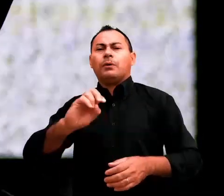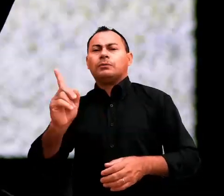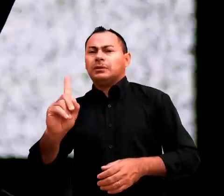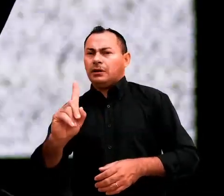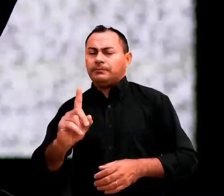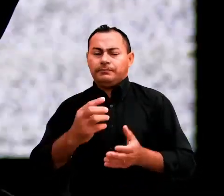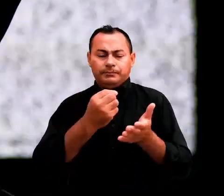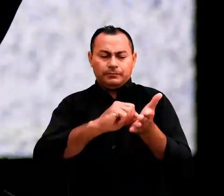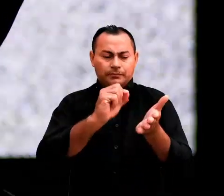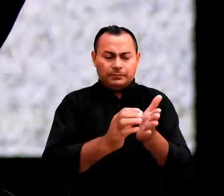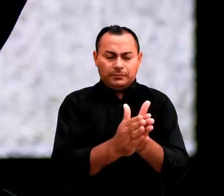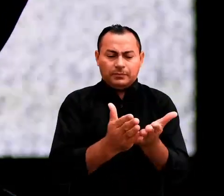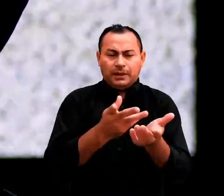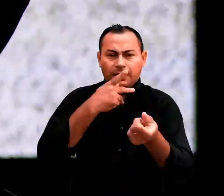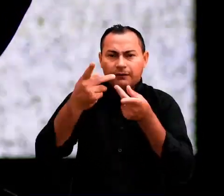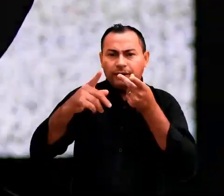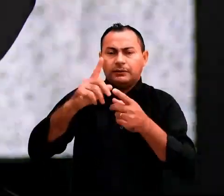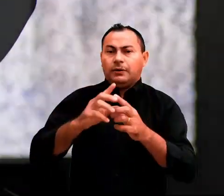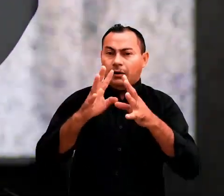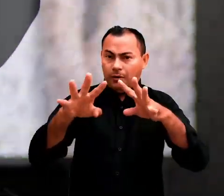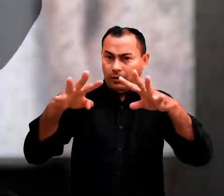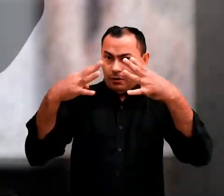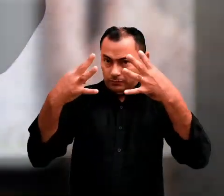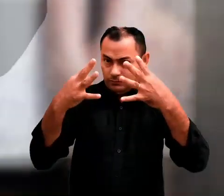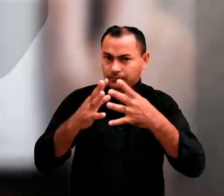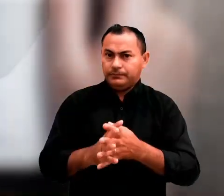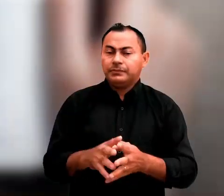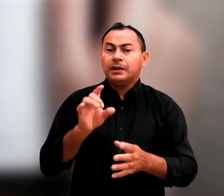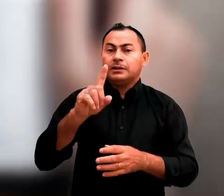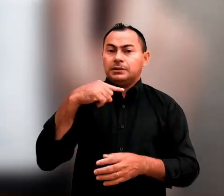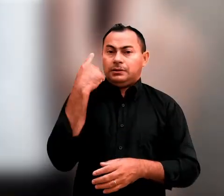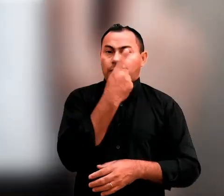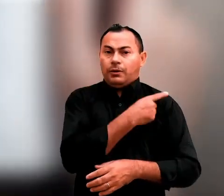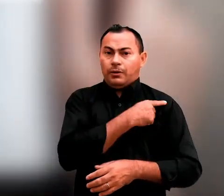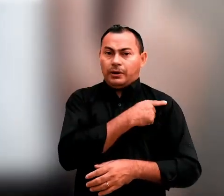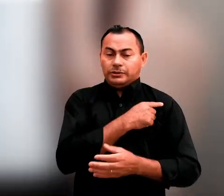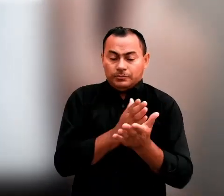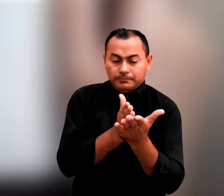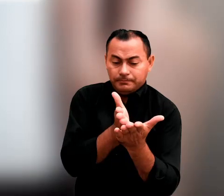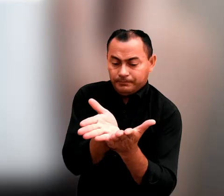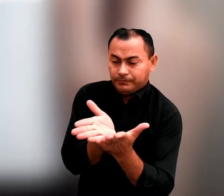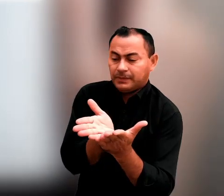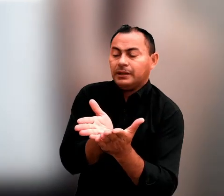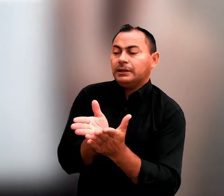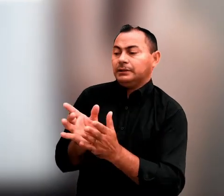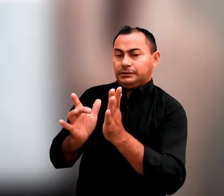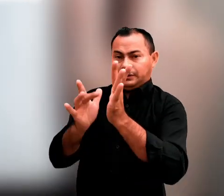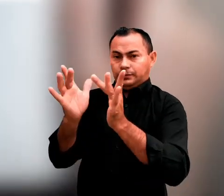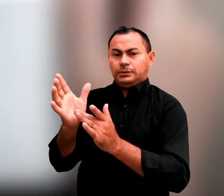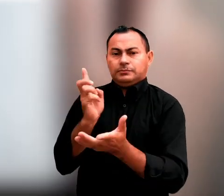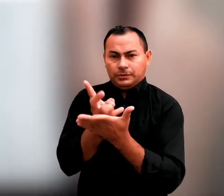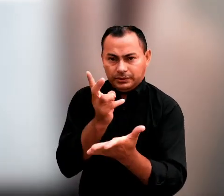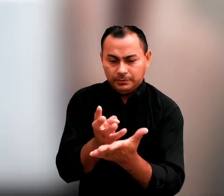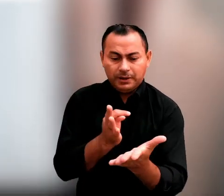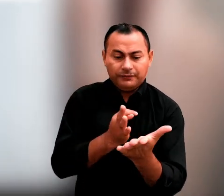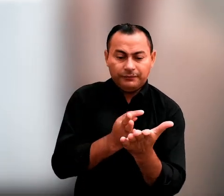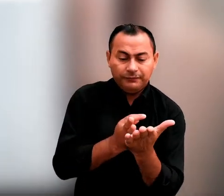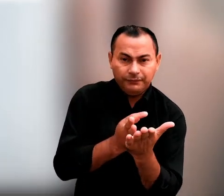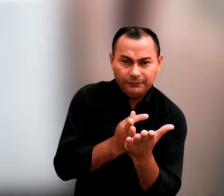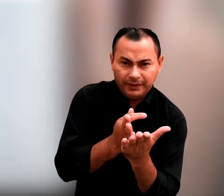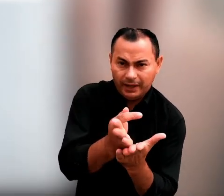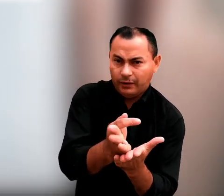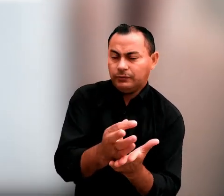Não. As Escrituras nos afirmam que, preste atenção, Se somos infiéis, Ele permanece fiel,